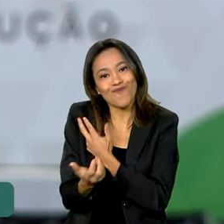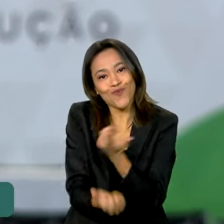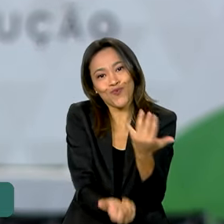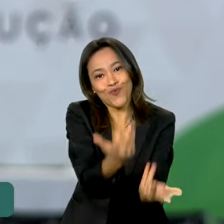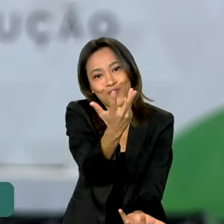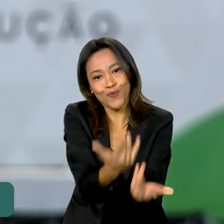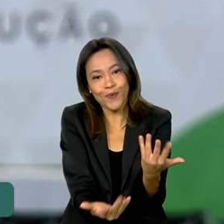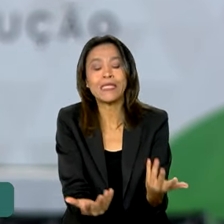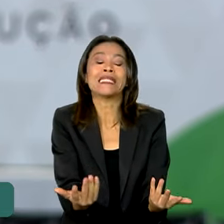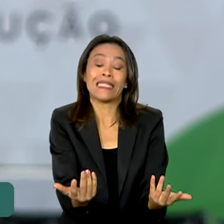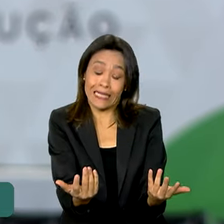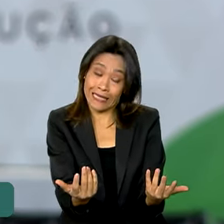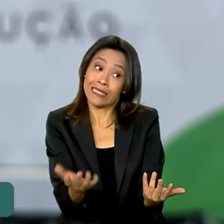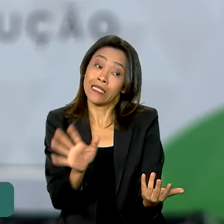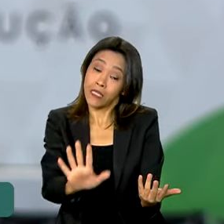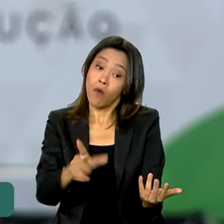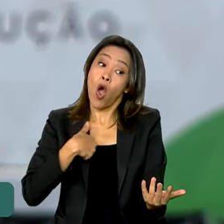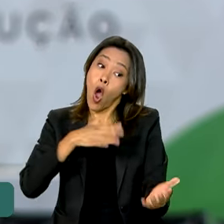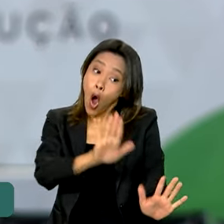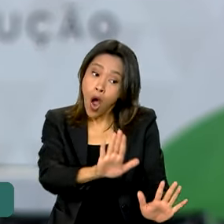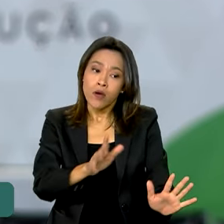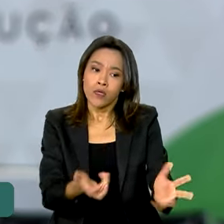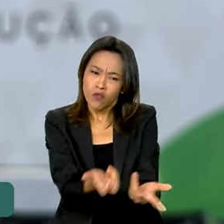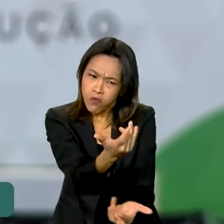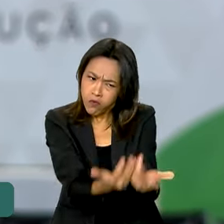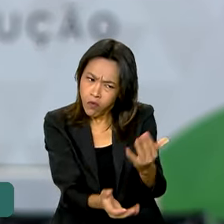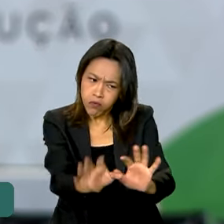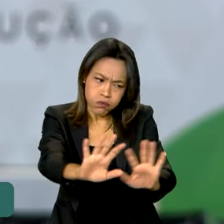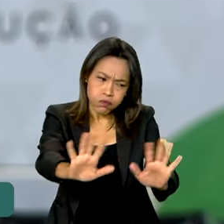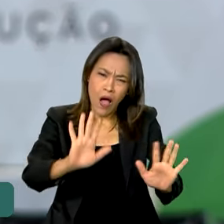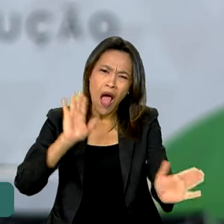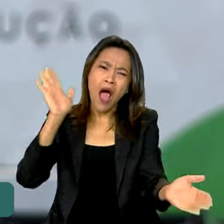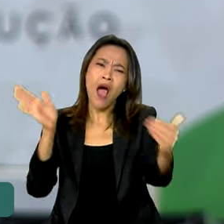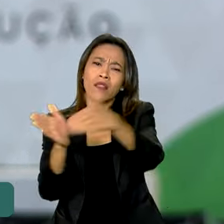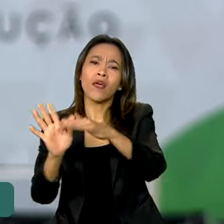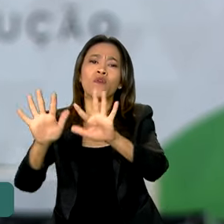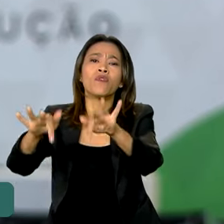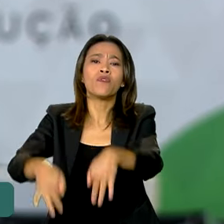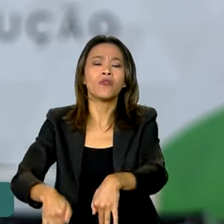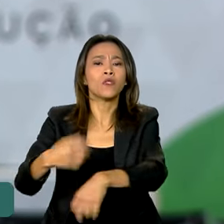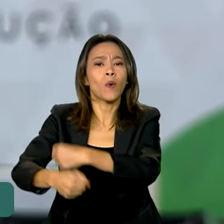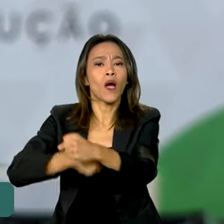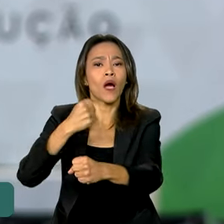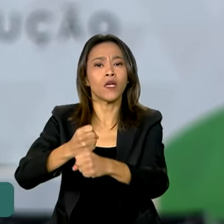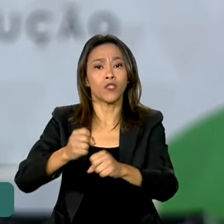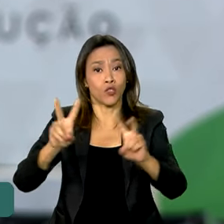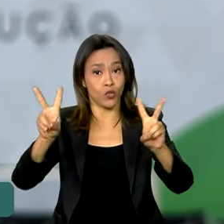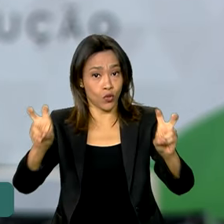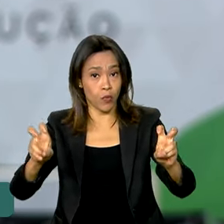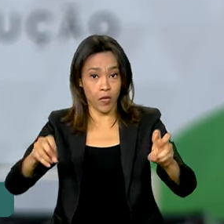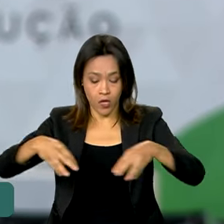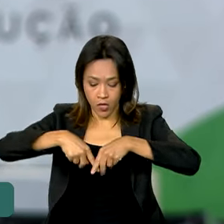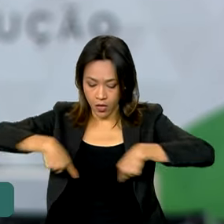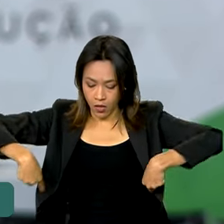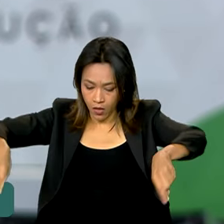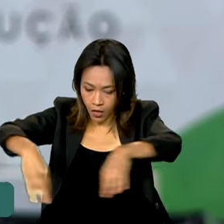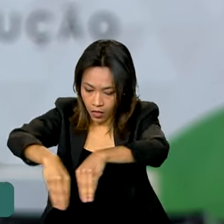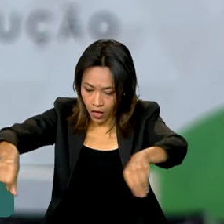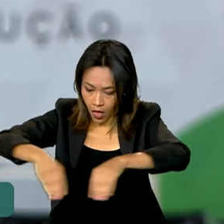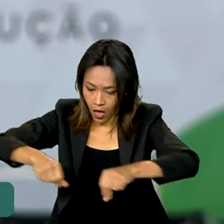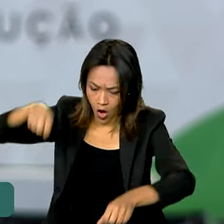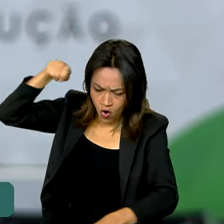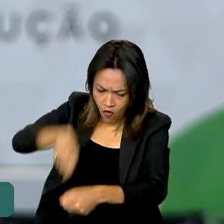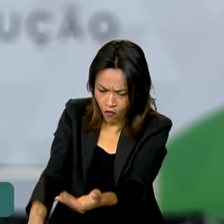definitiva de manejo de fogo até o final do ano, inclusive para atividades de renovação de pastagem e o Ministério da